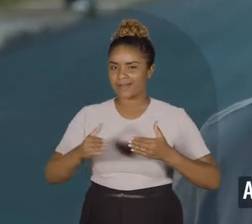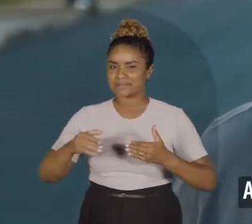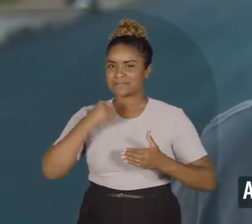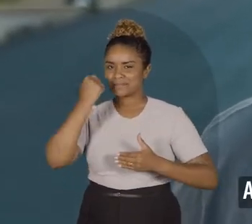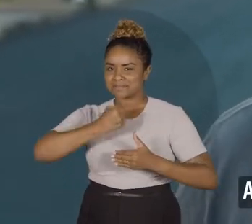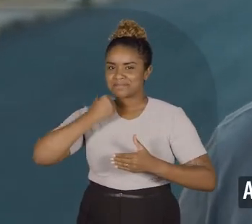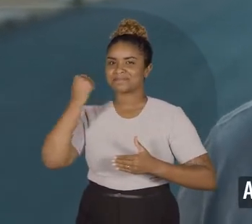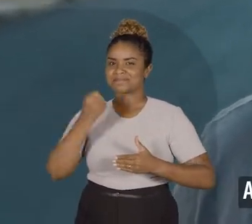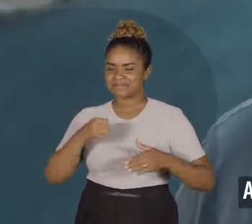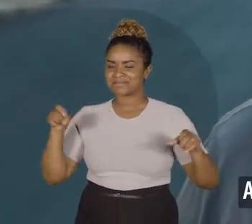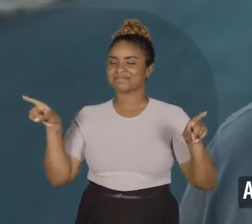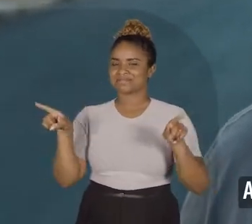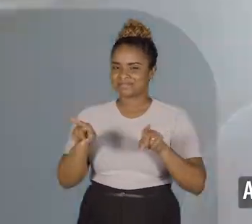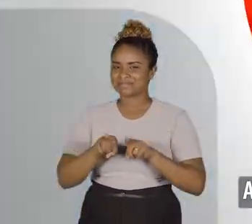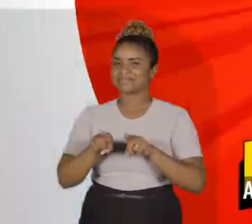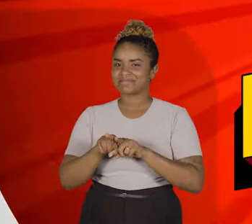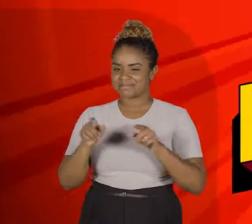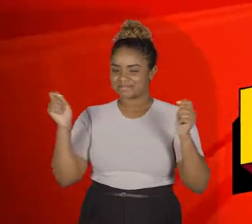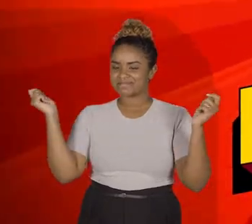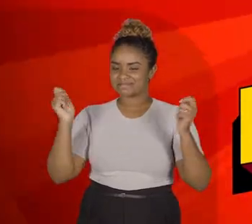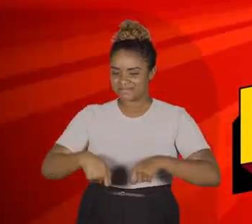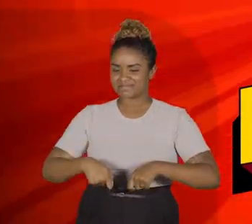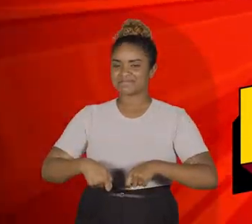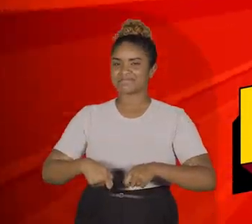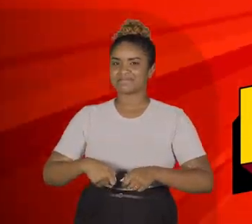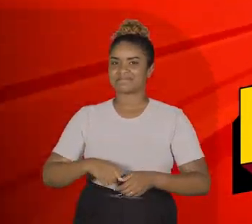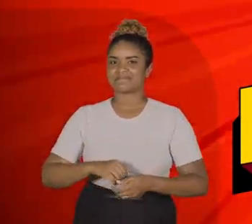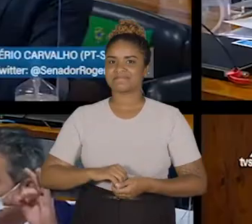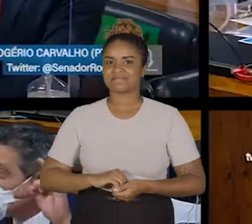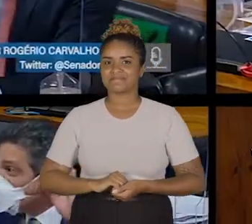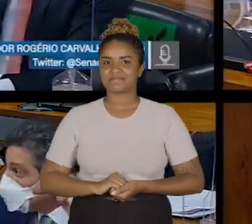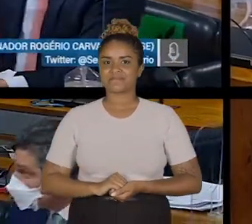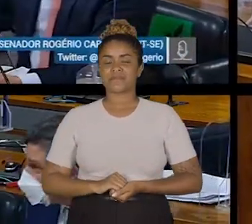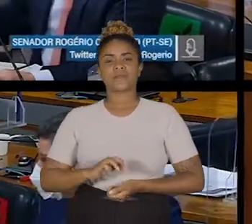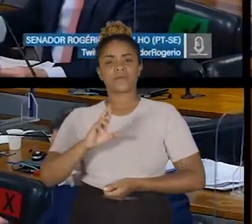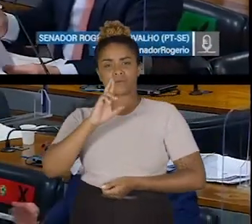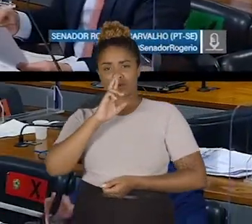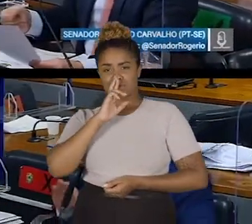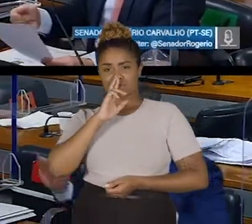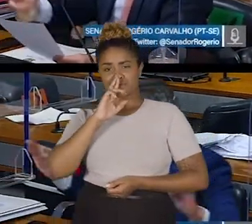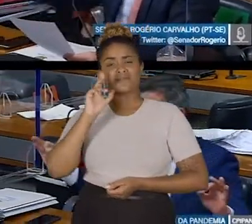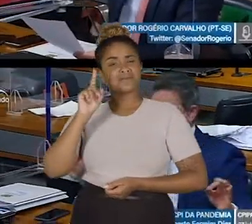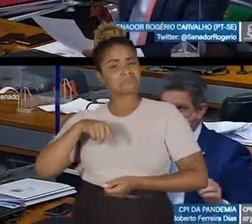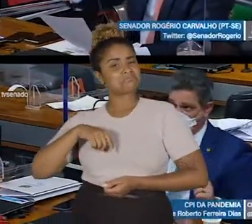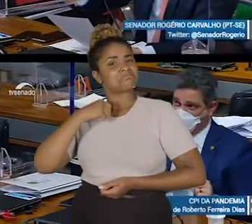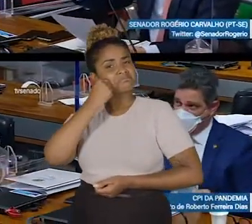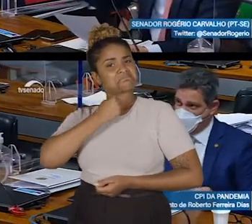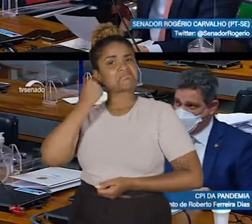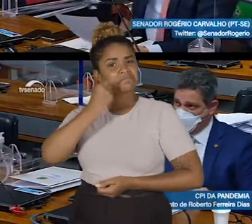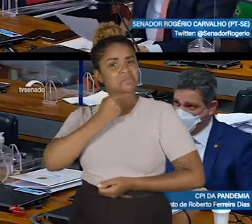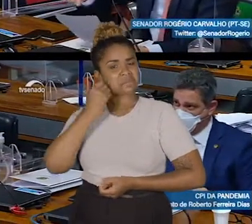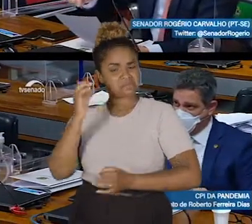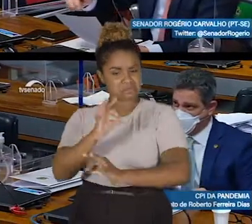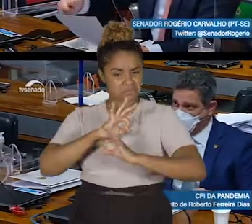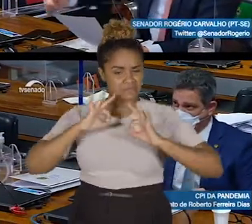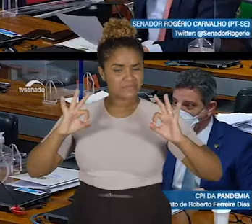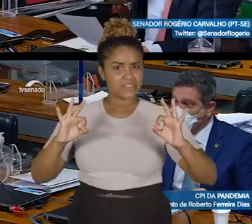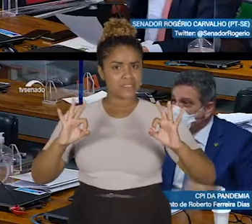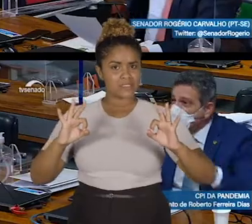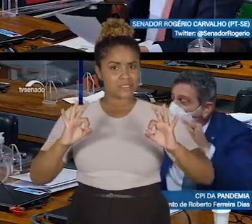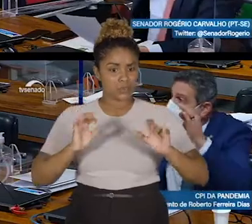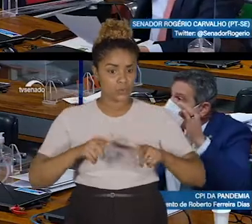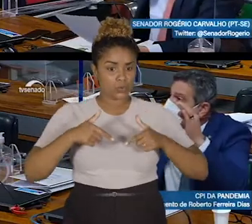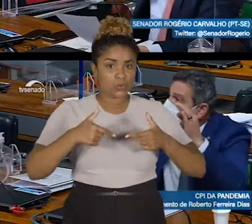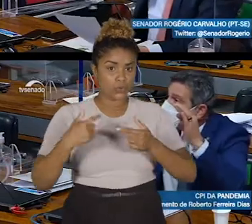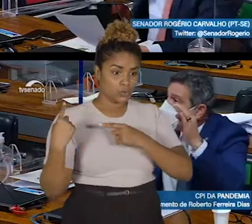o Rogério também é porreta sim. Senador porreta! Rogério é um senador porreta mesmo. Para combater